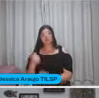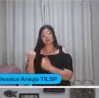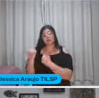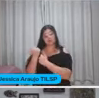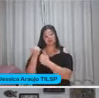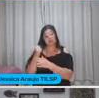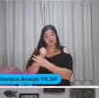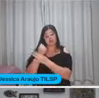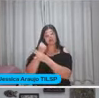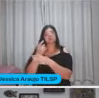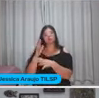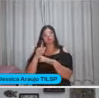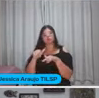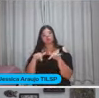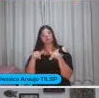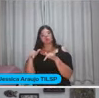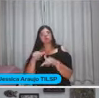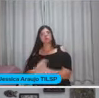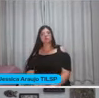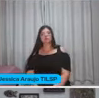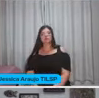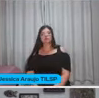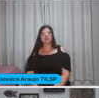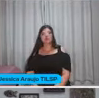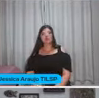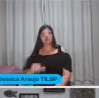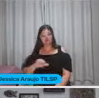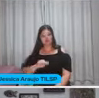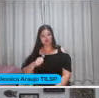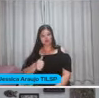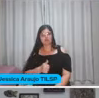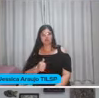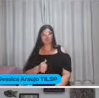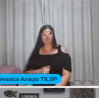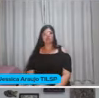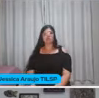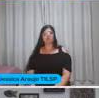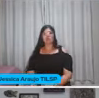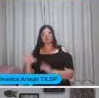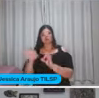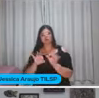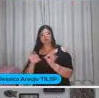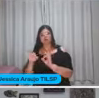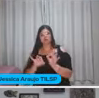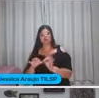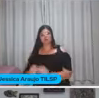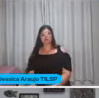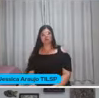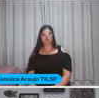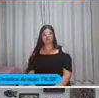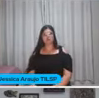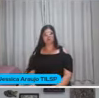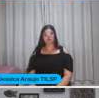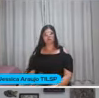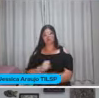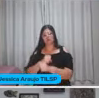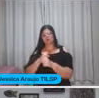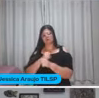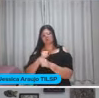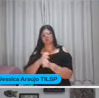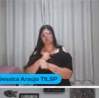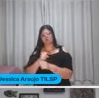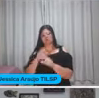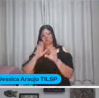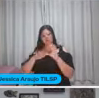trabalhar Mais seguro Mais autoconfiante Para colocar o projeto Esse ano Uma creche